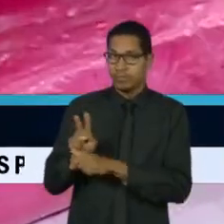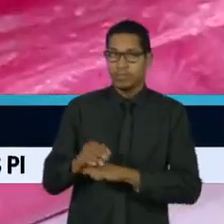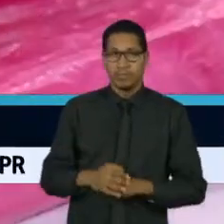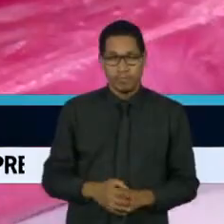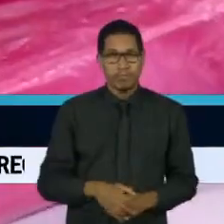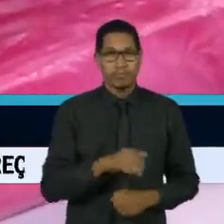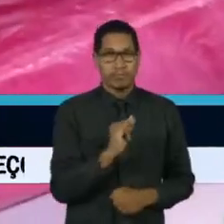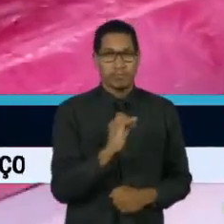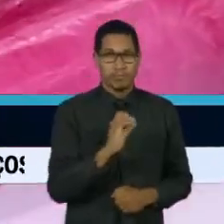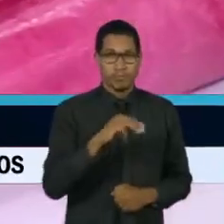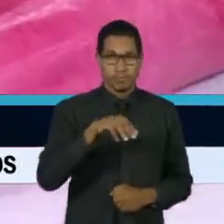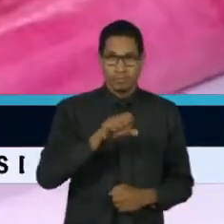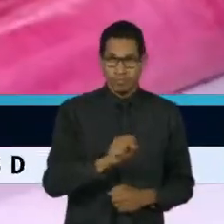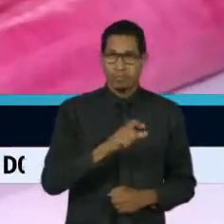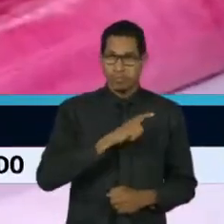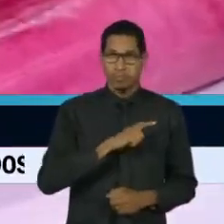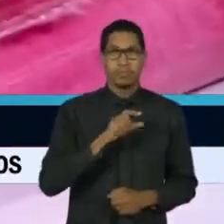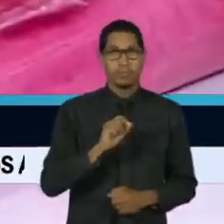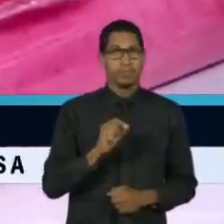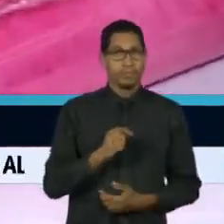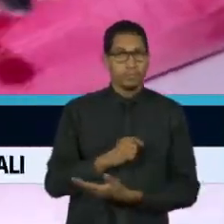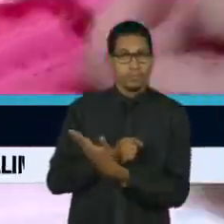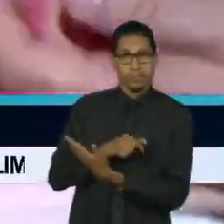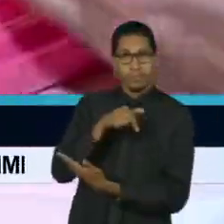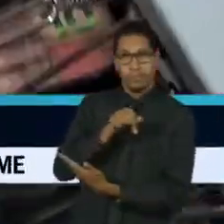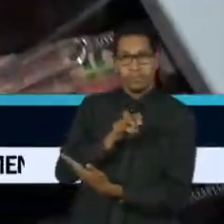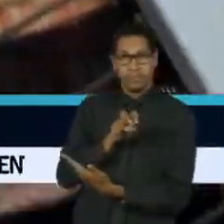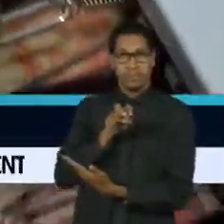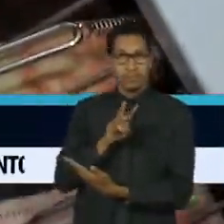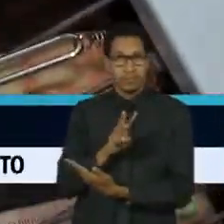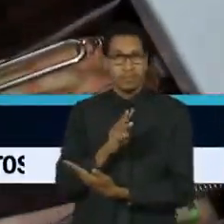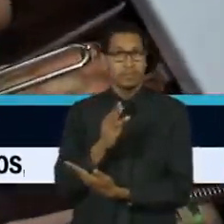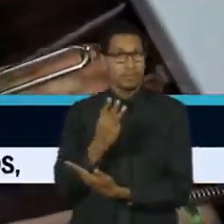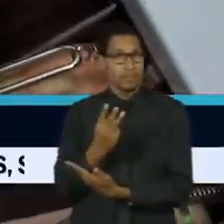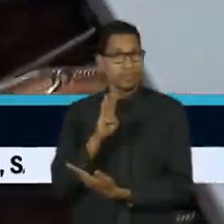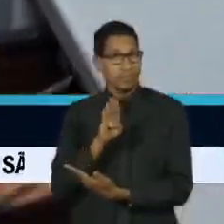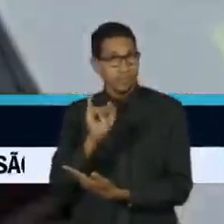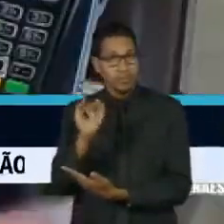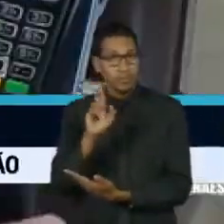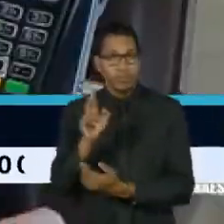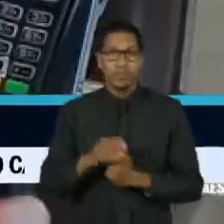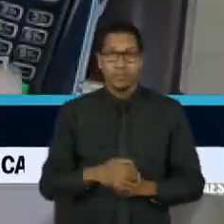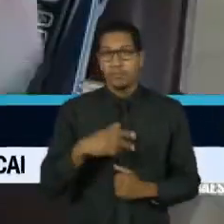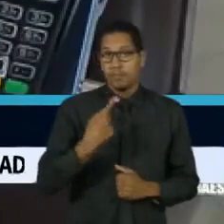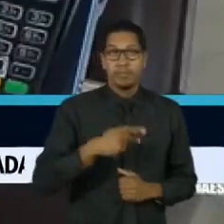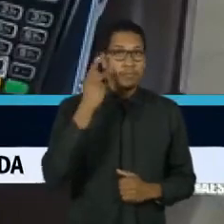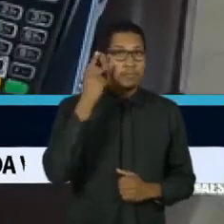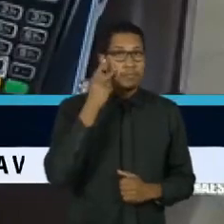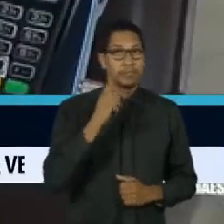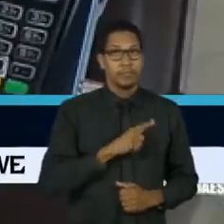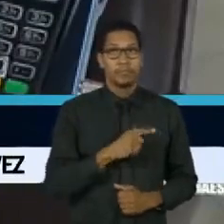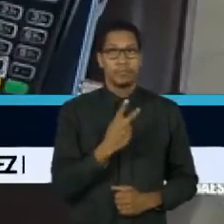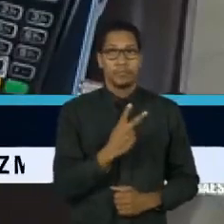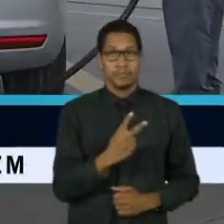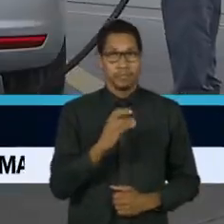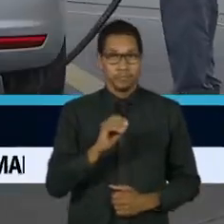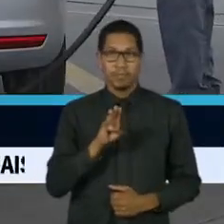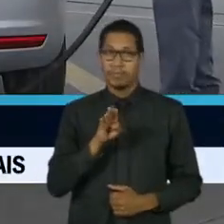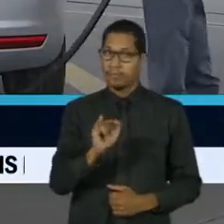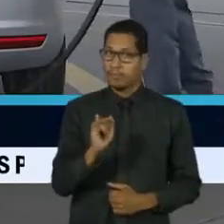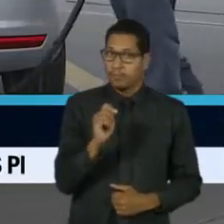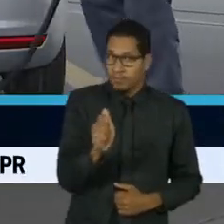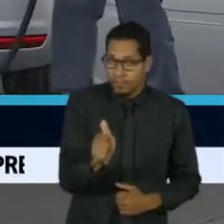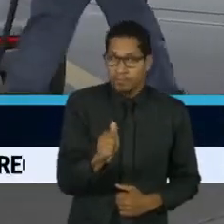ICMS rendeu 753 bilhões de reais. Só em São Paulo foram quase 220 bilhões arrecadados.